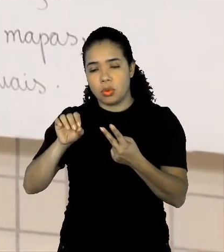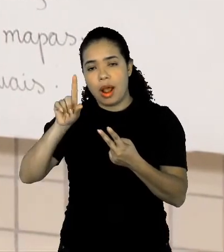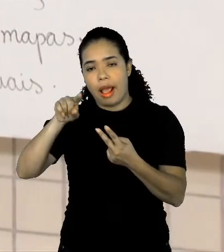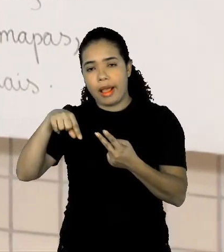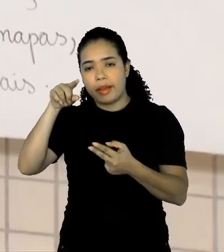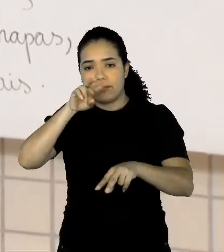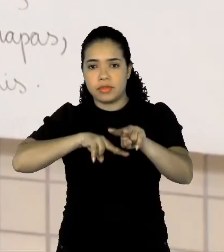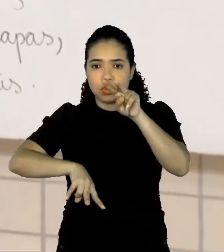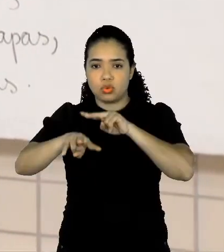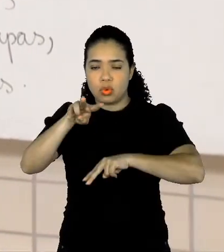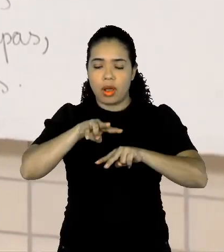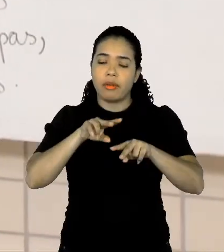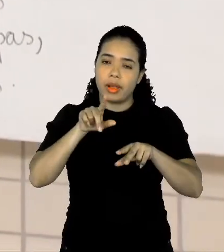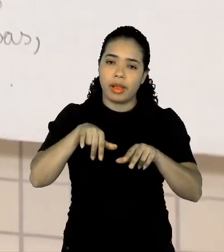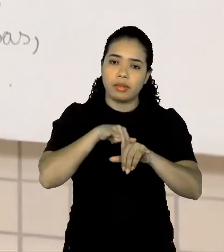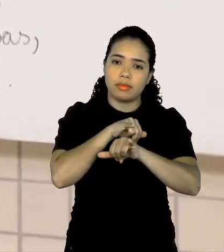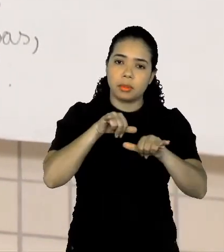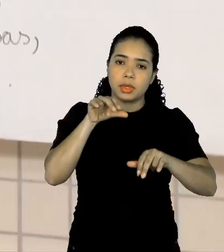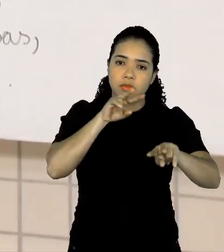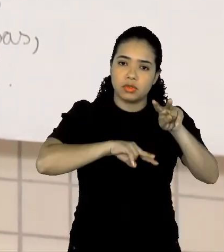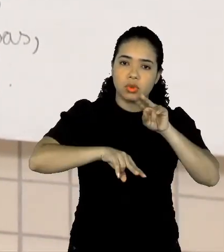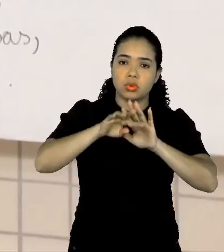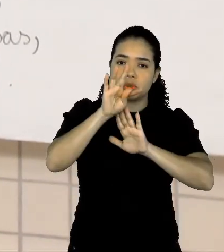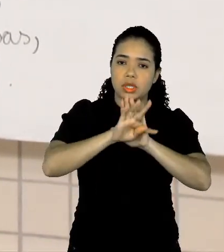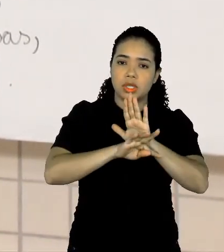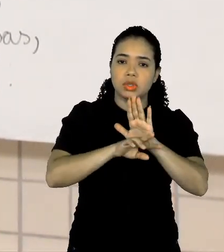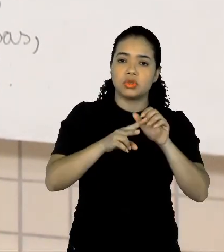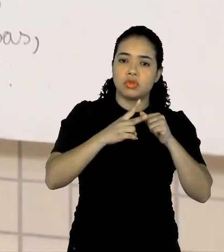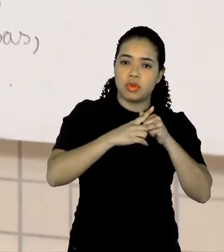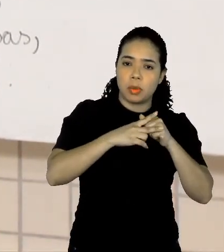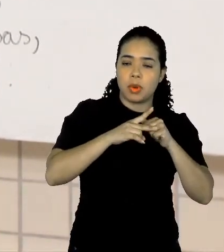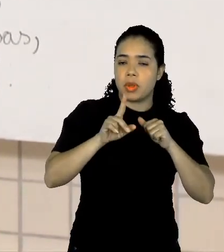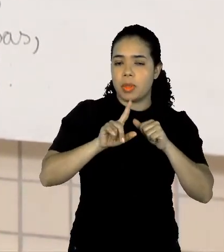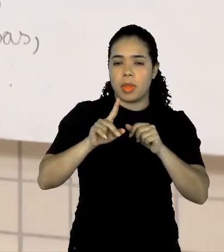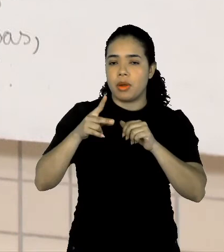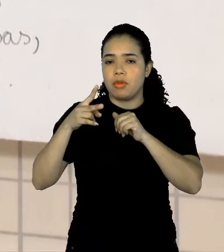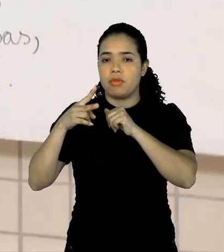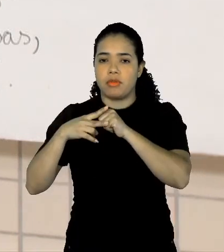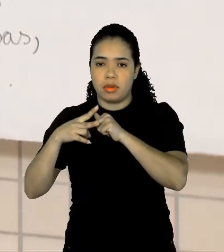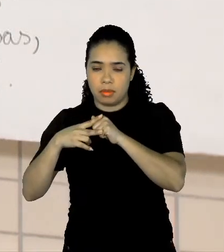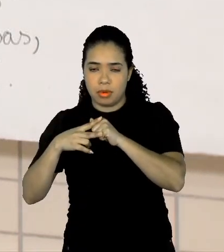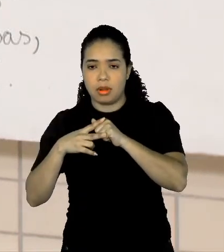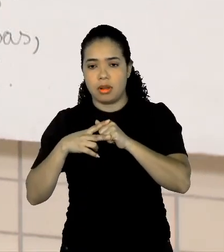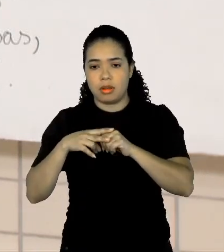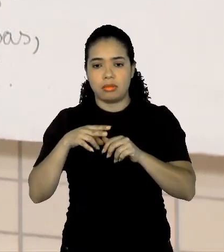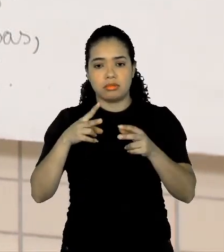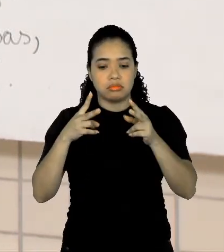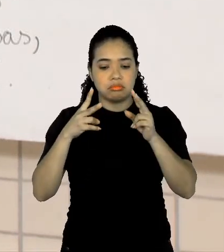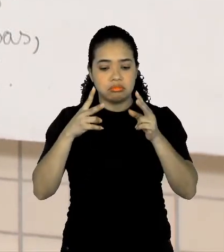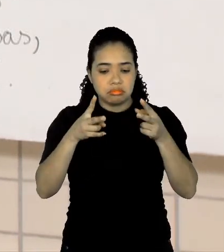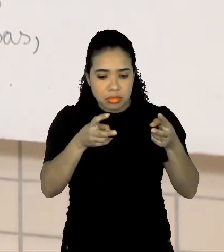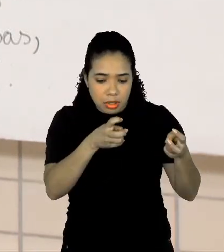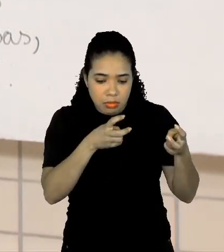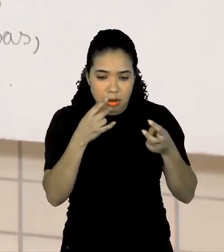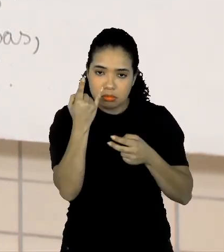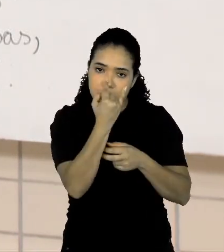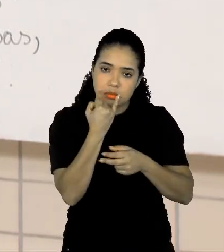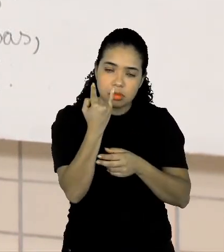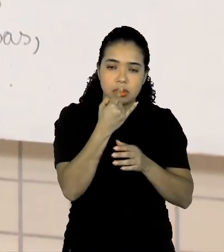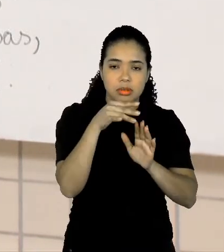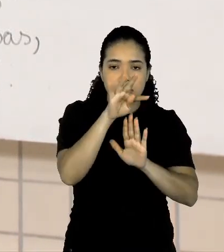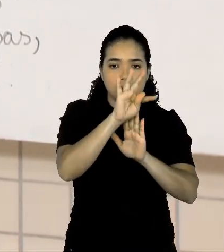elas são visuais que utilizam textos verbais e não verbais, atrai o leitor para informação com esses